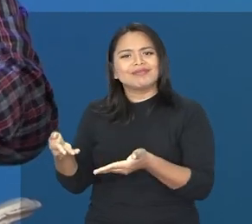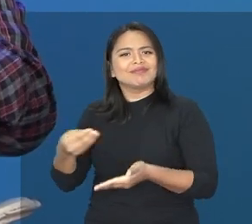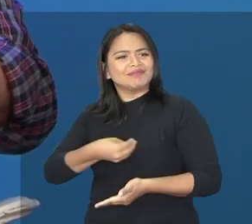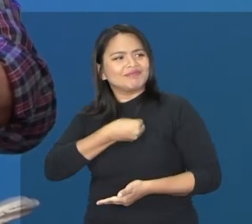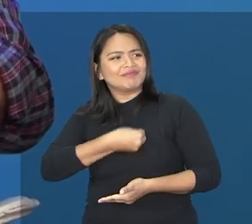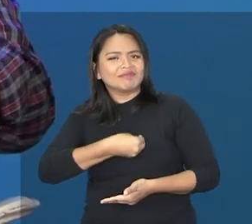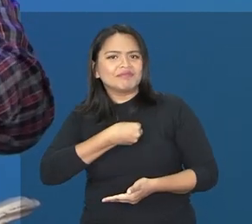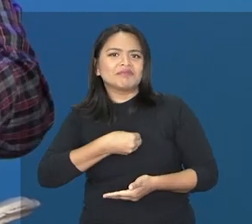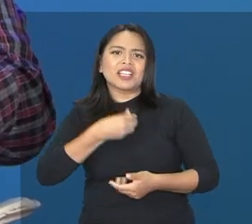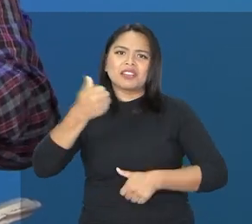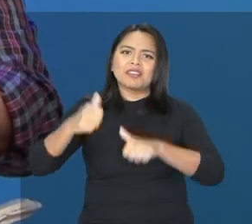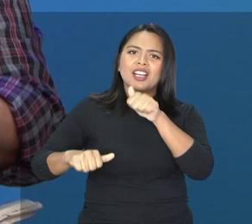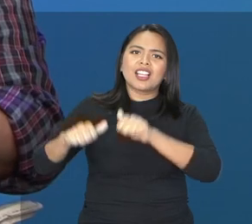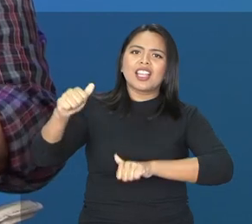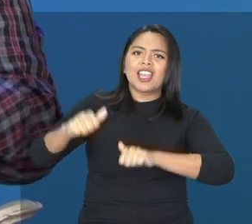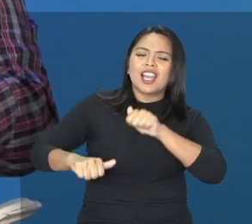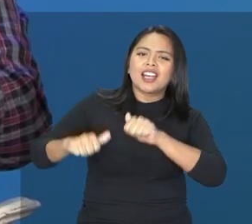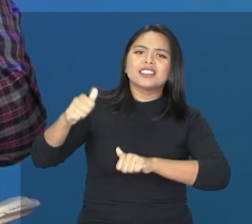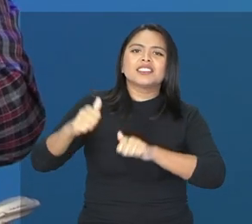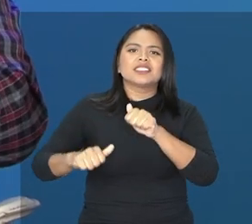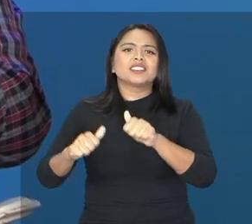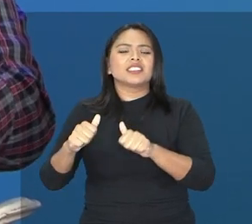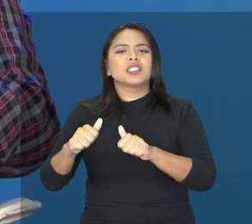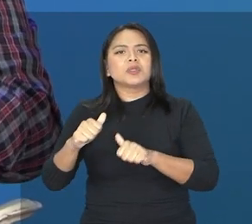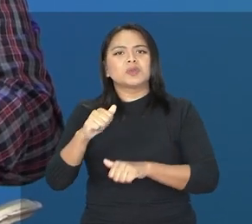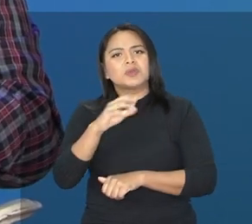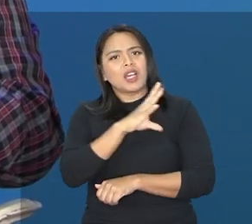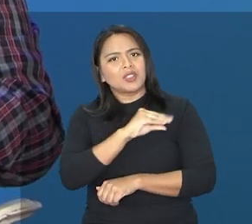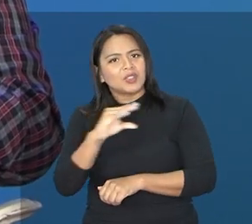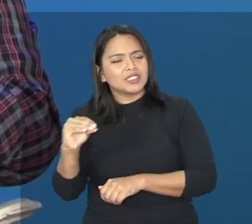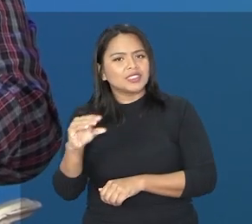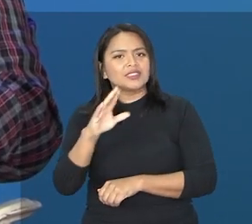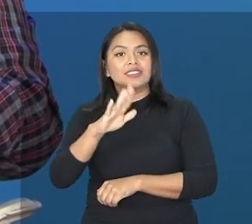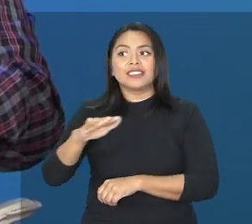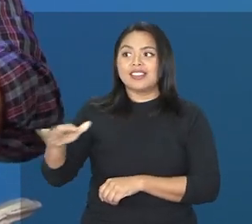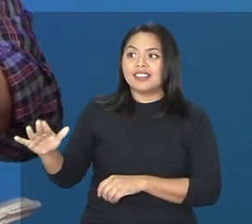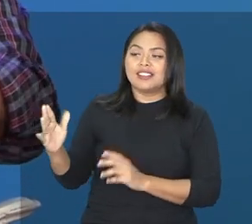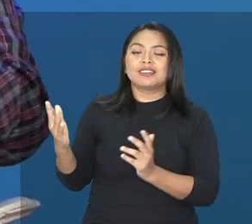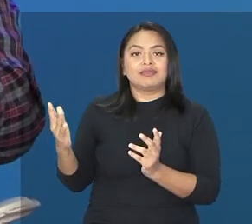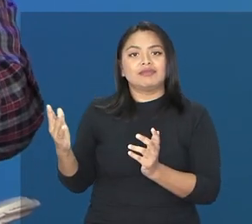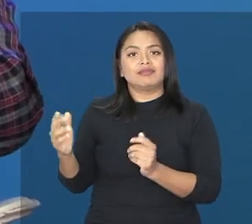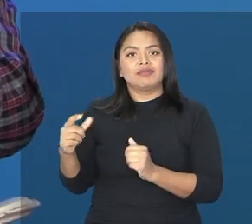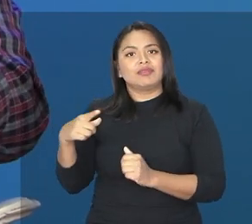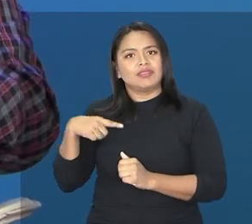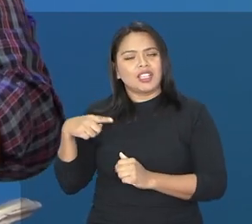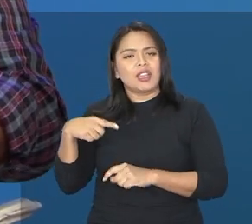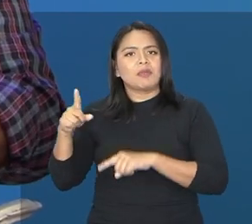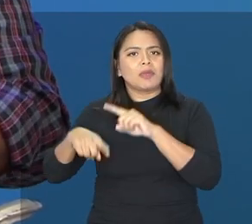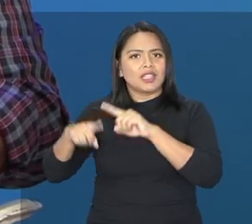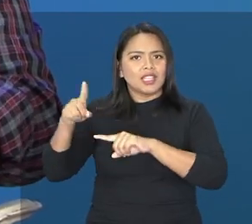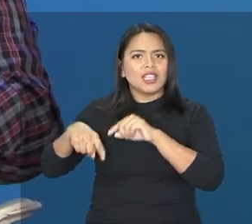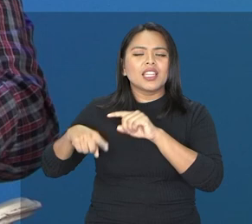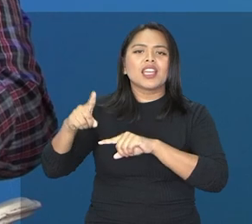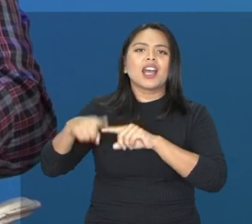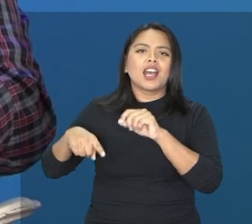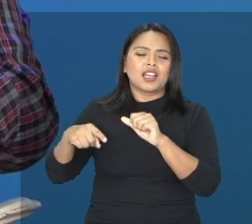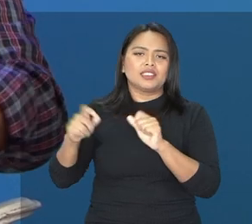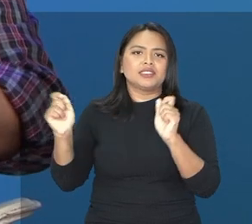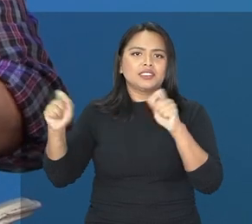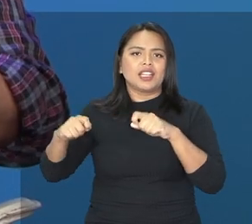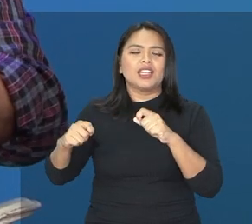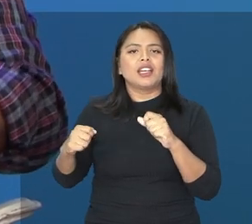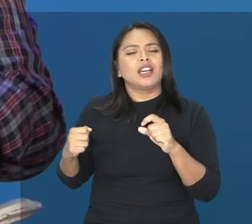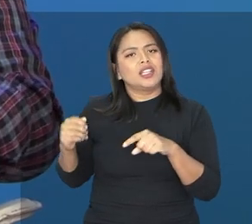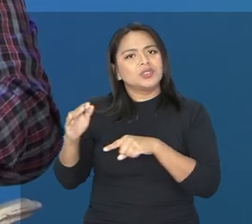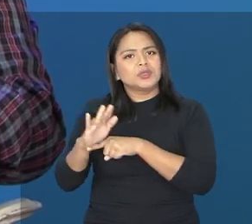conosco, quem sabe, a gente fazer uma avaliação com a sua criança, com o seu adolescente, na certeza de que a gente tem lá os instrumentos necessários